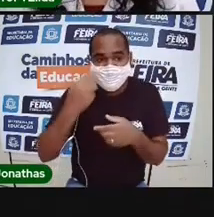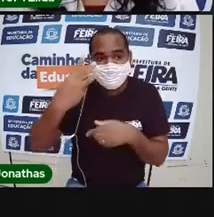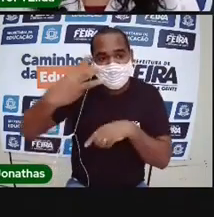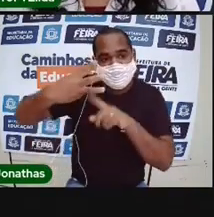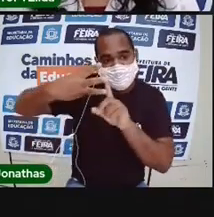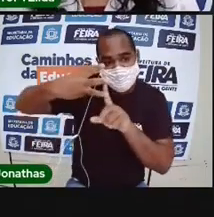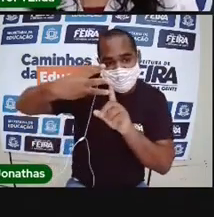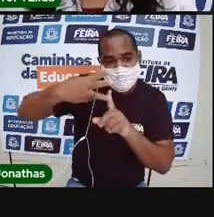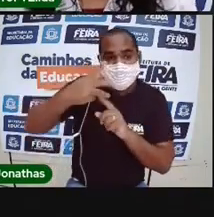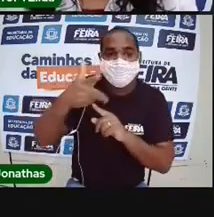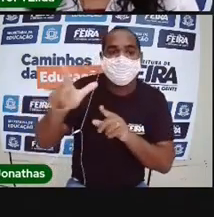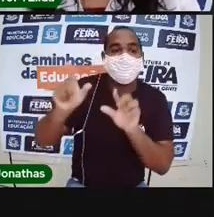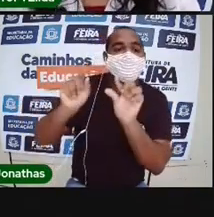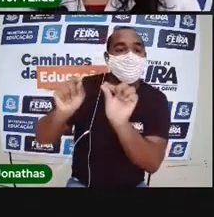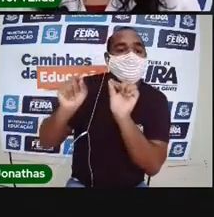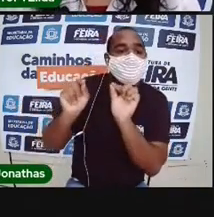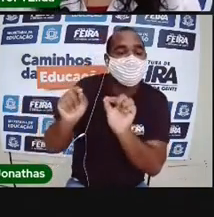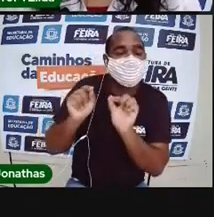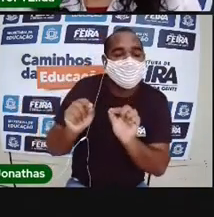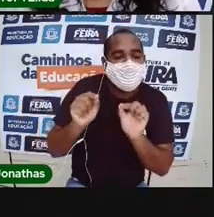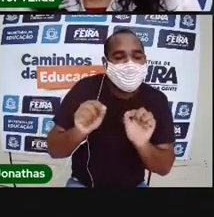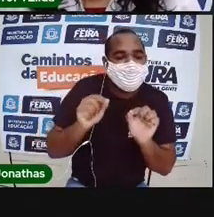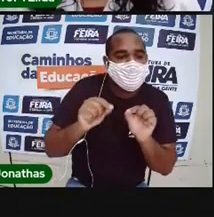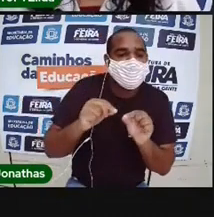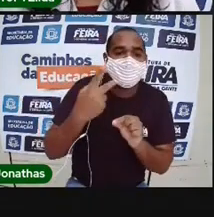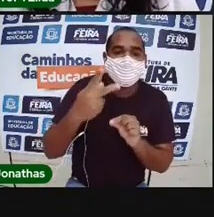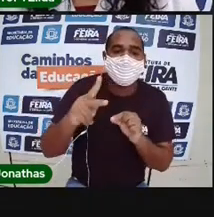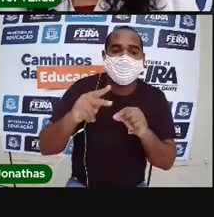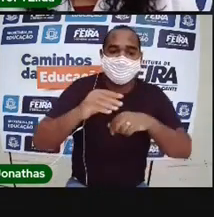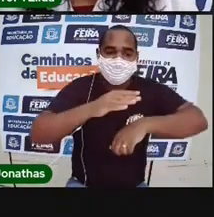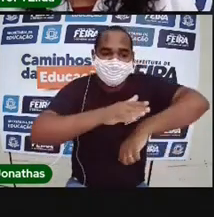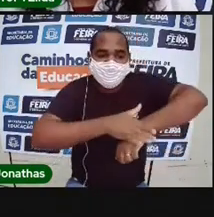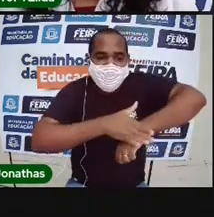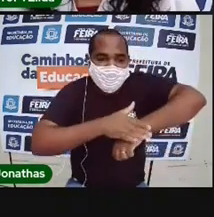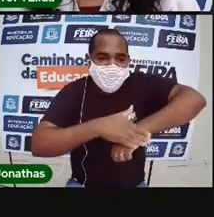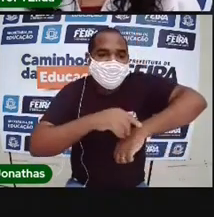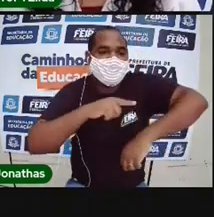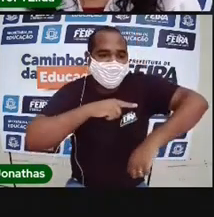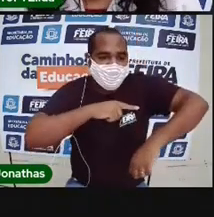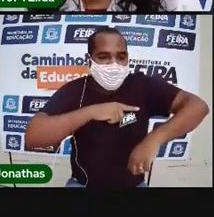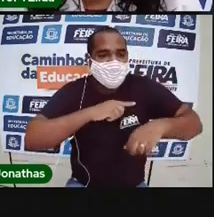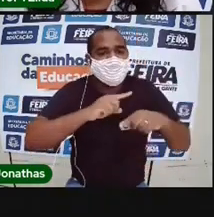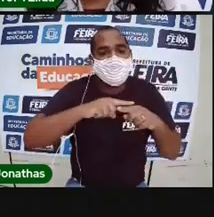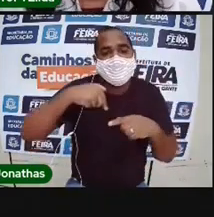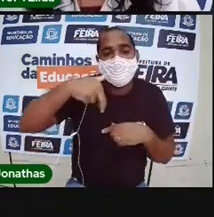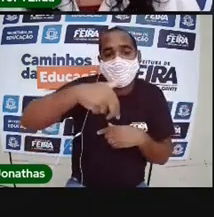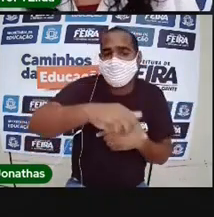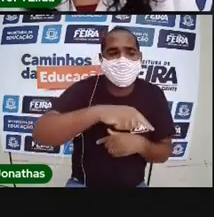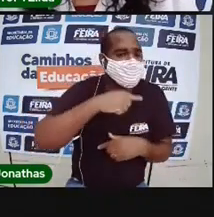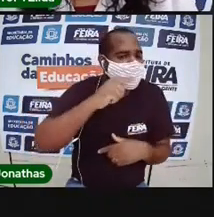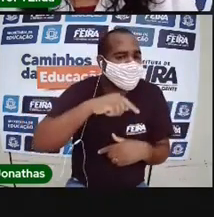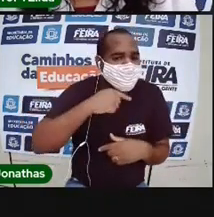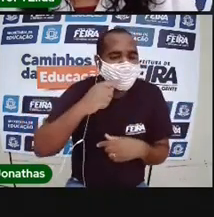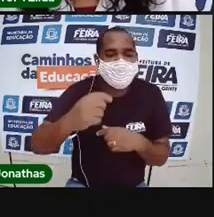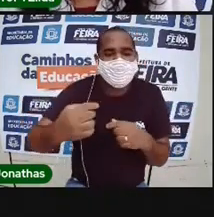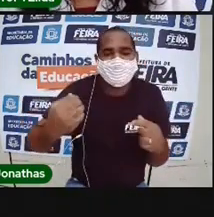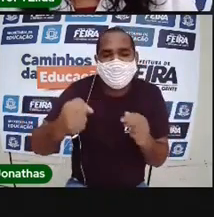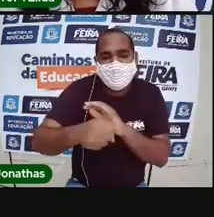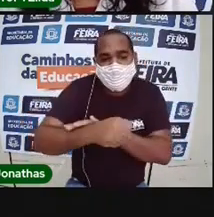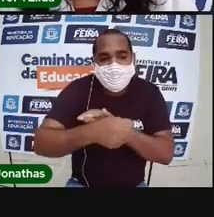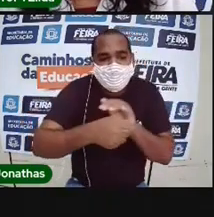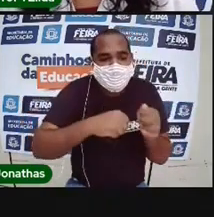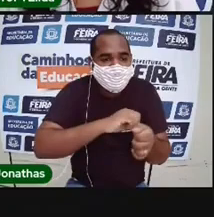adivinha. O que é, o que é? Tem pernas, mas não anda. Tem braços, mas não abraça.